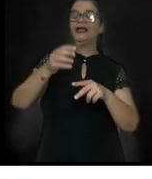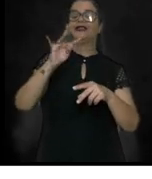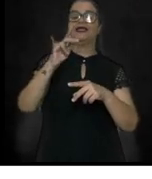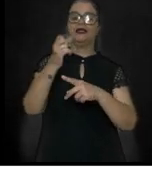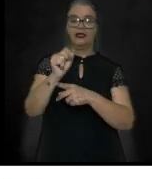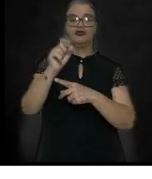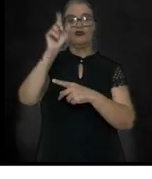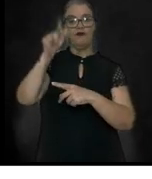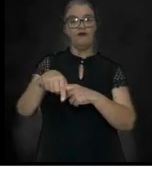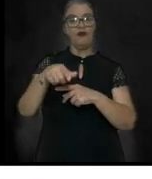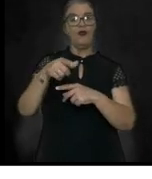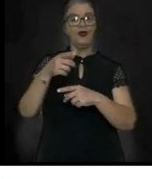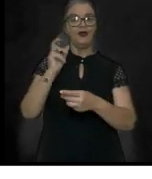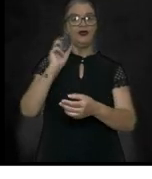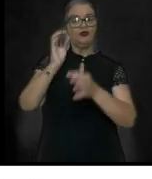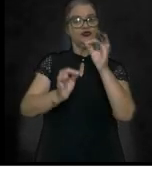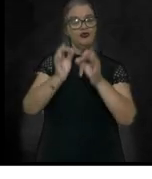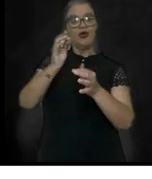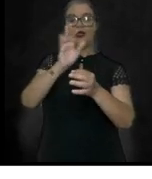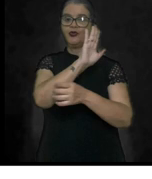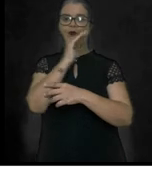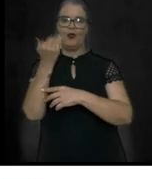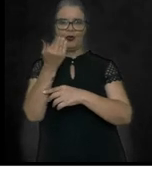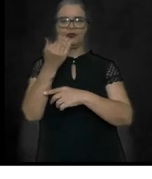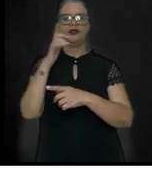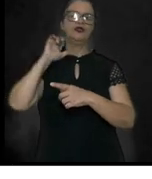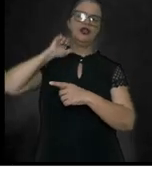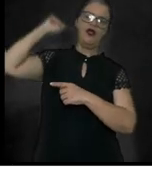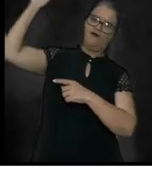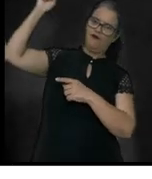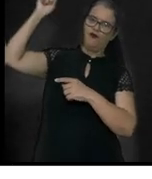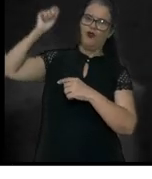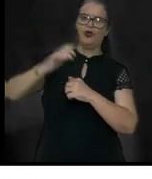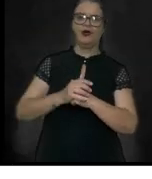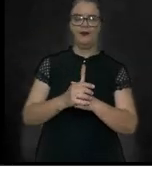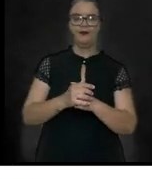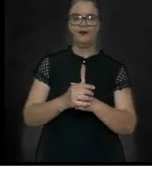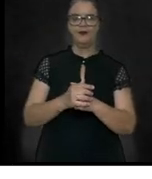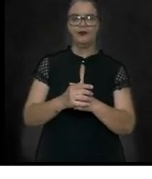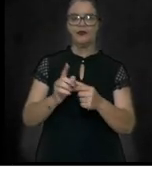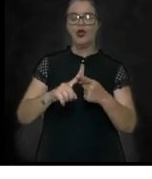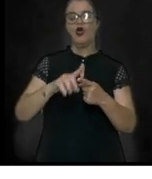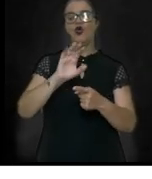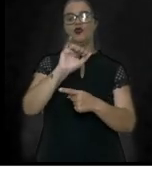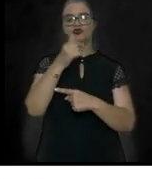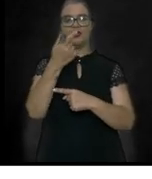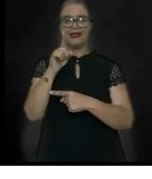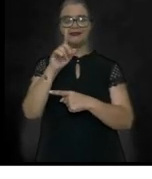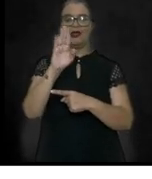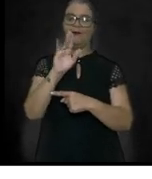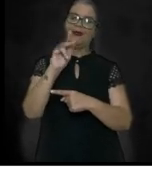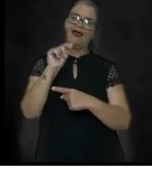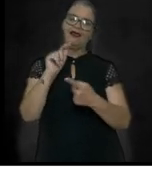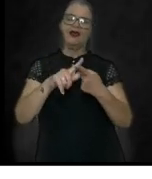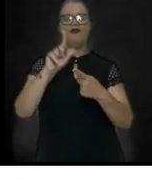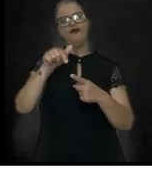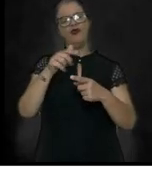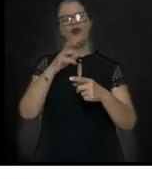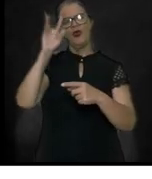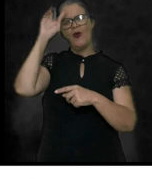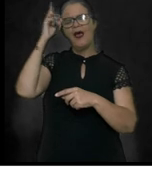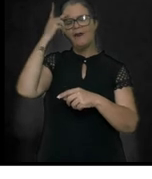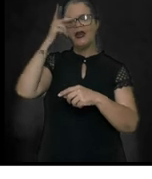à morte na Forca. Conjuração baiana, que foi uma rebelião popular de caráter